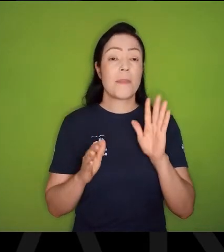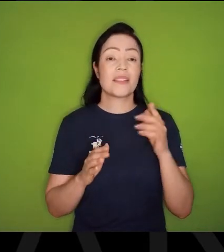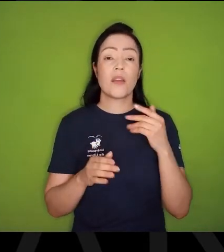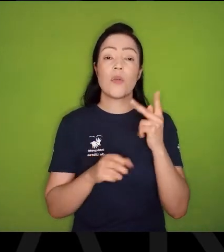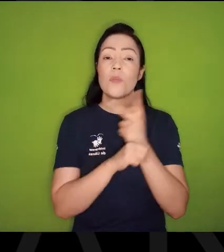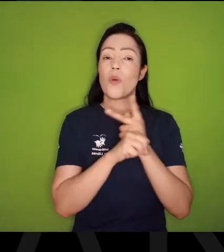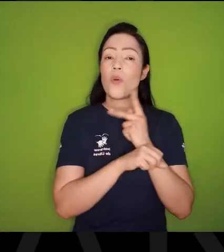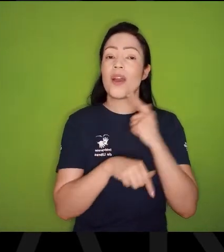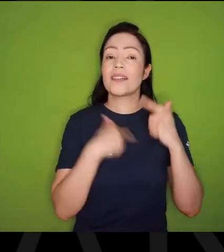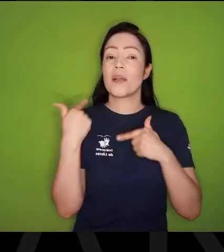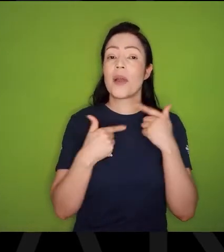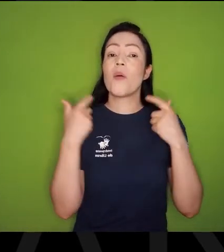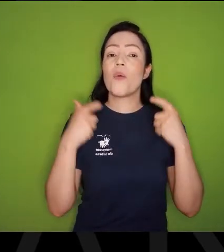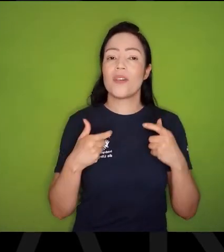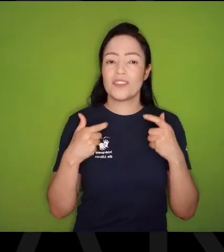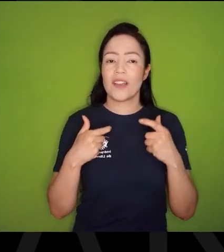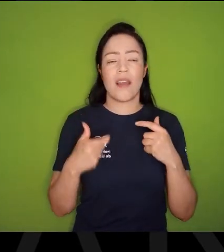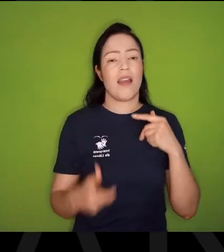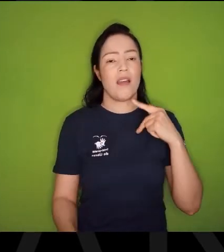Paulista,